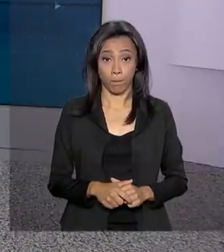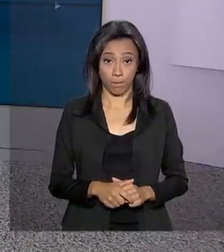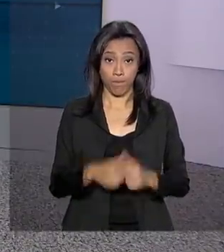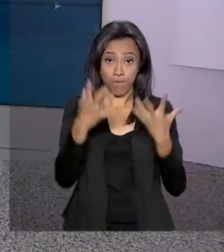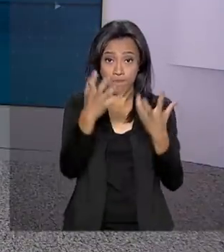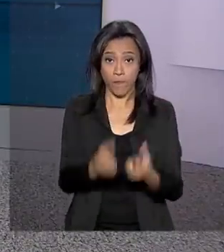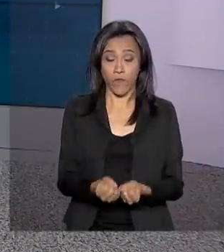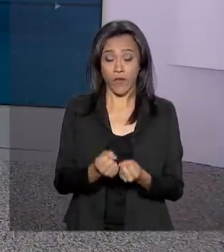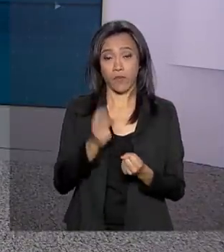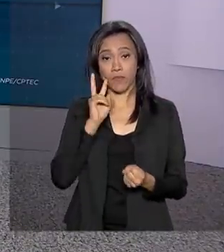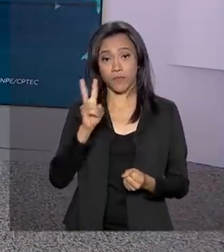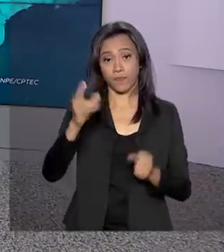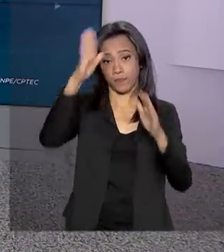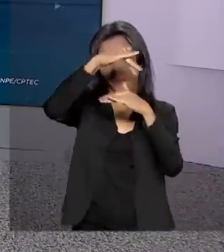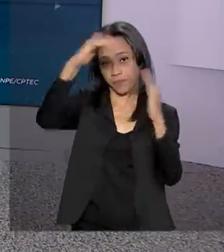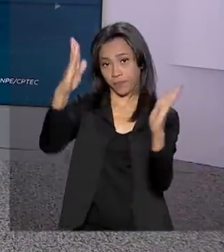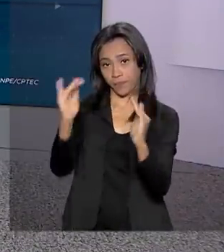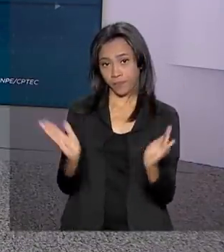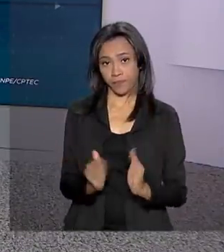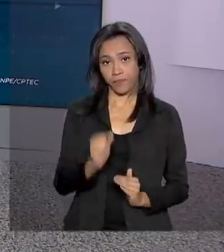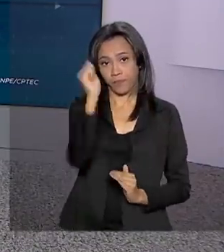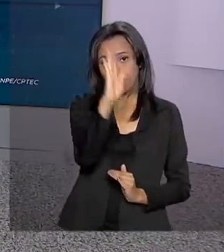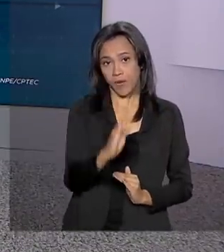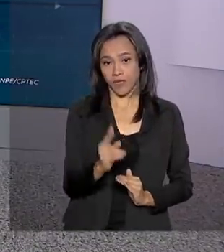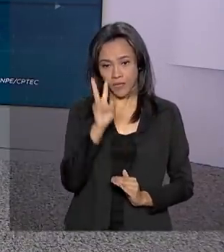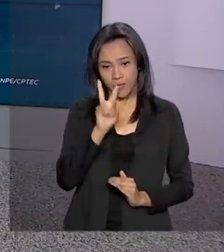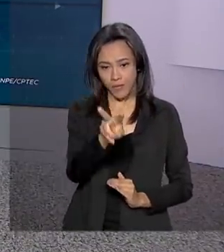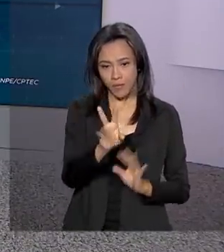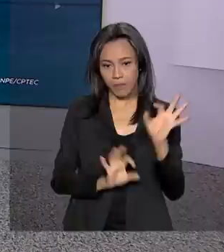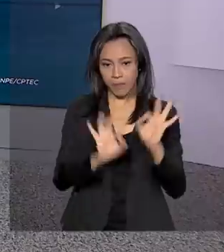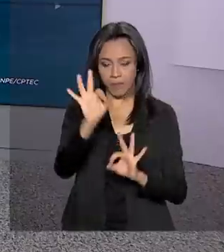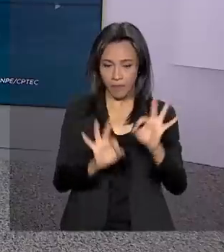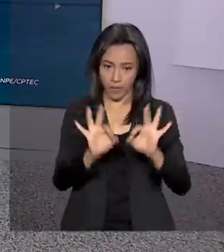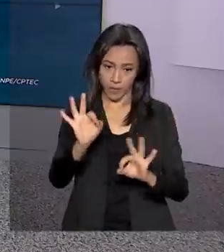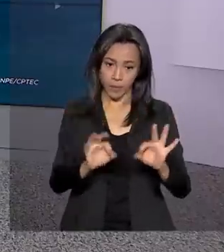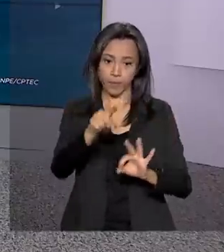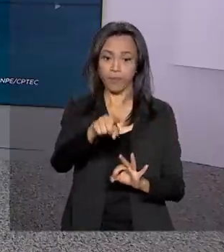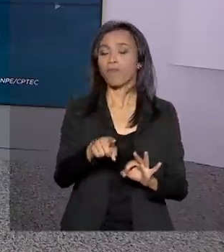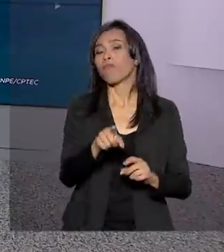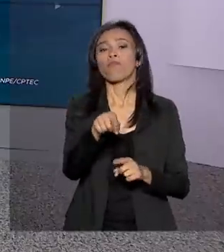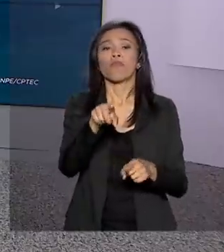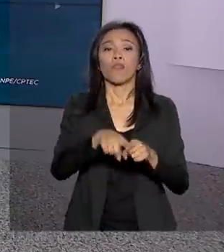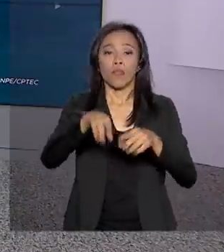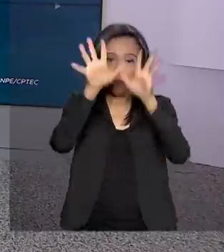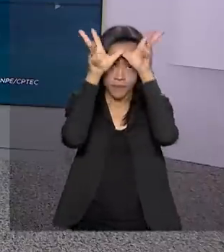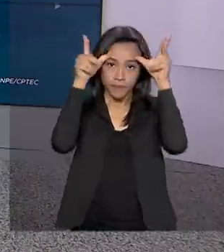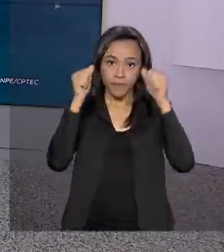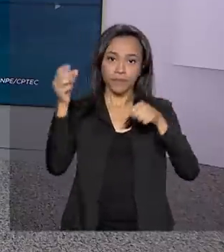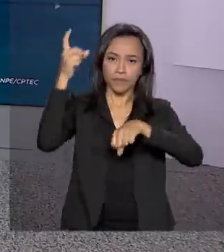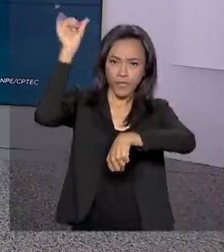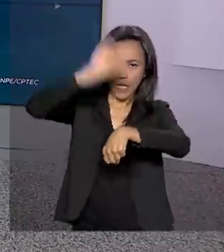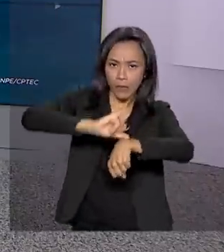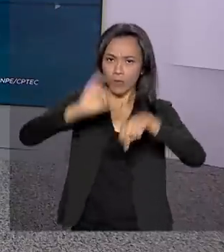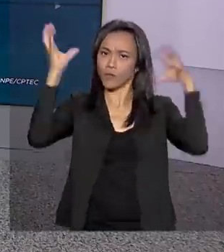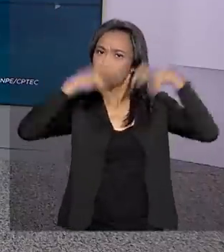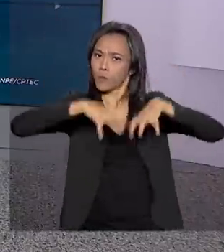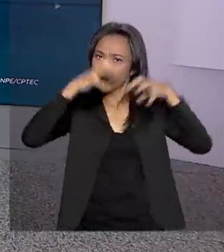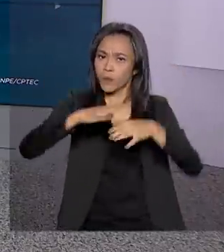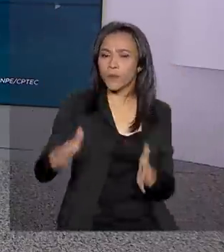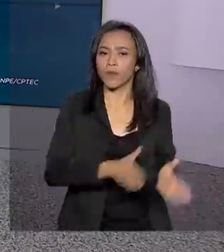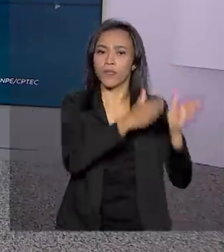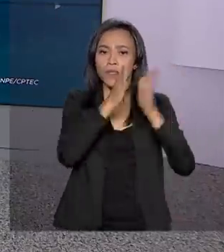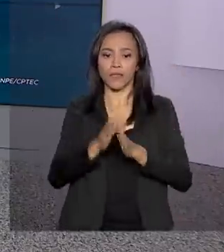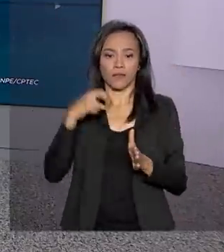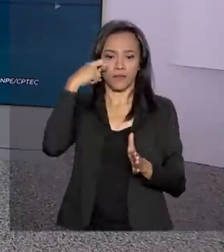Vamos então aqui ao nosso mapa que a gente preparou para vocês. Olha só, em Rio Branco nós temos pancadas de chuva. Em